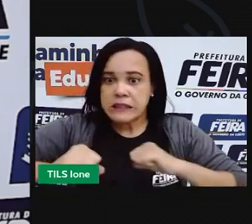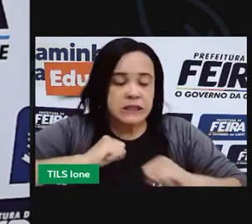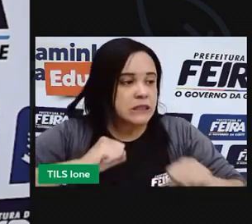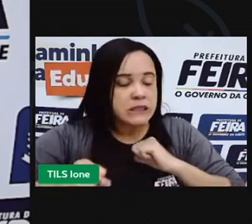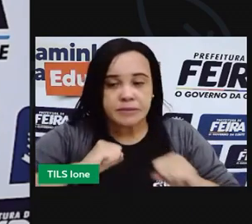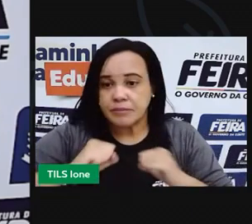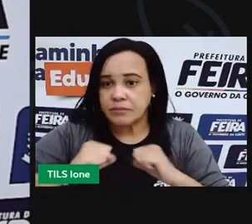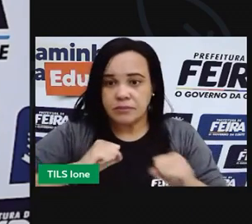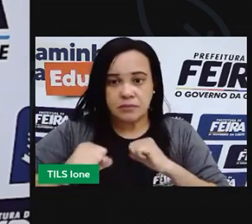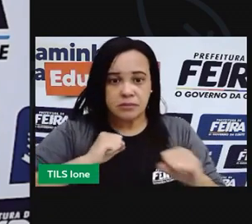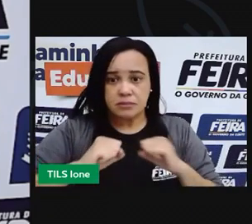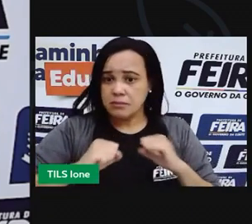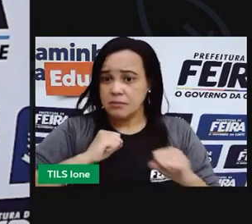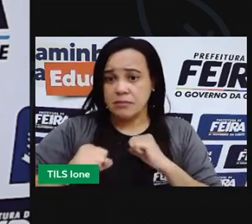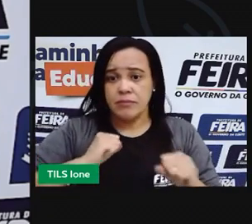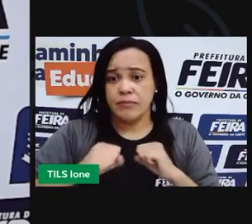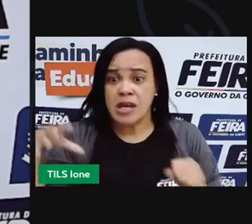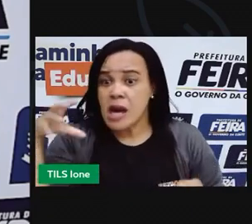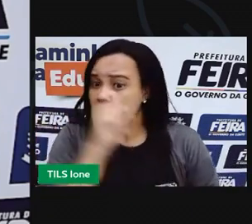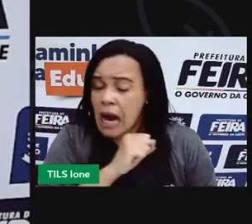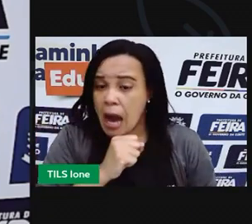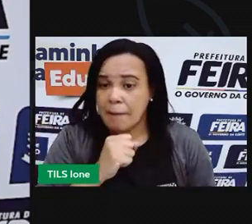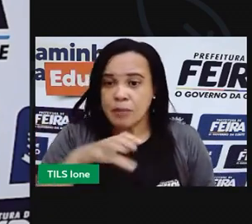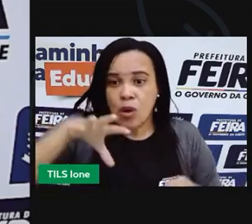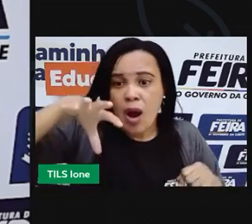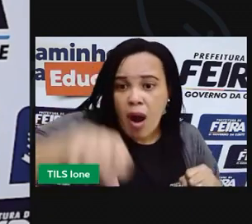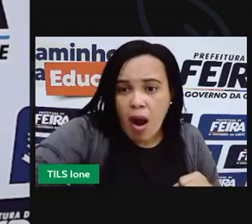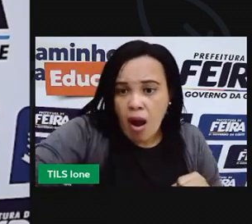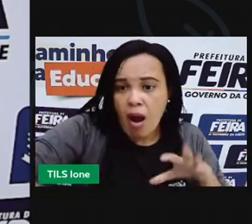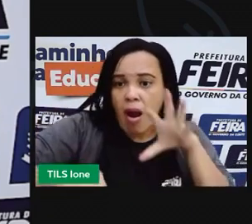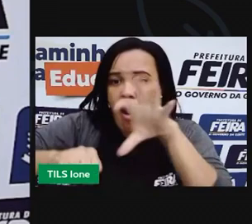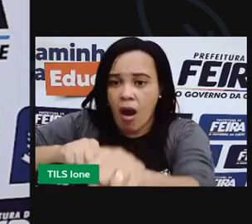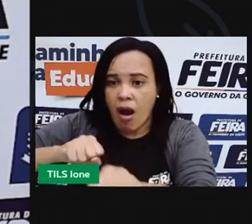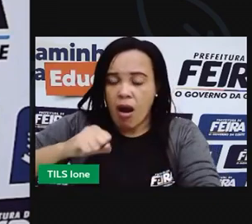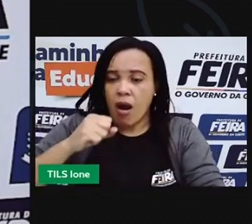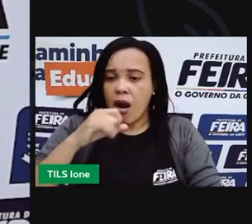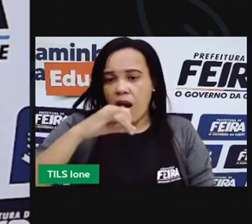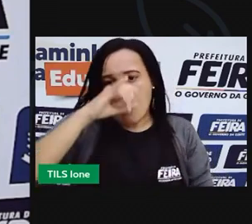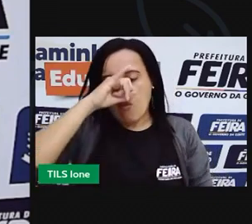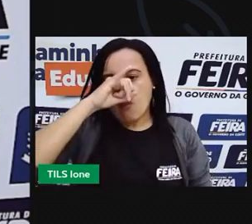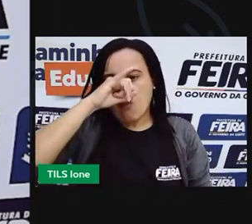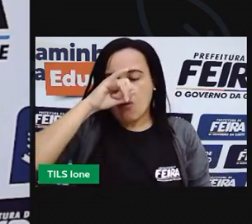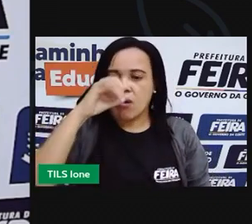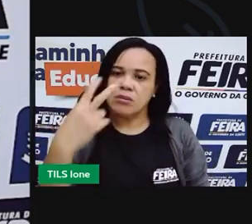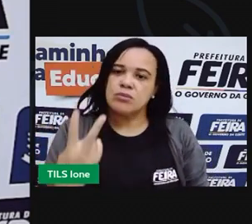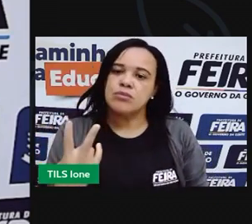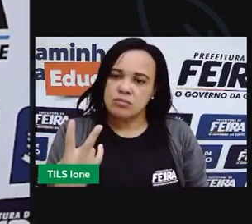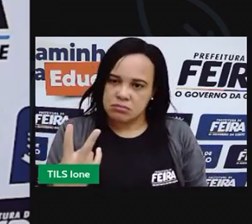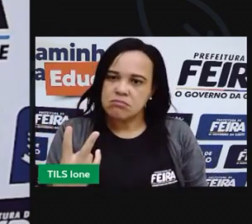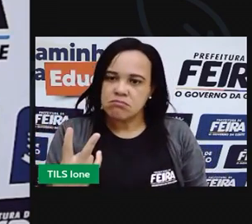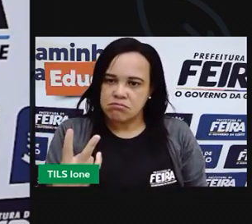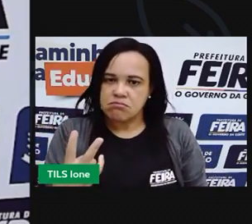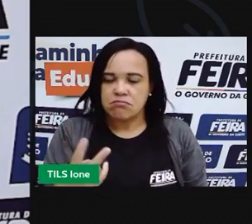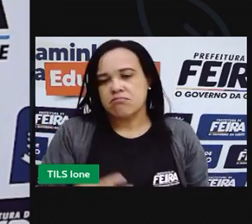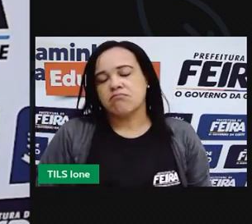madeira. Pegar os dois porquinhos que estavam nadando. E ele começou a dizer,